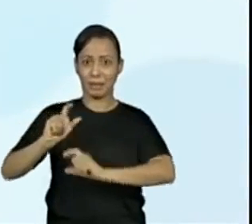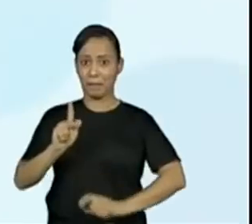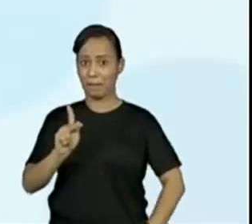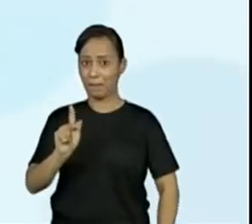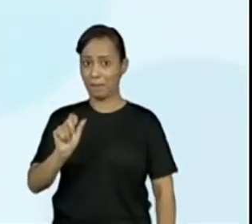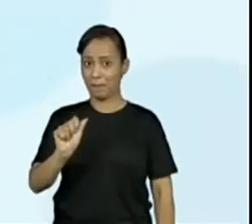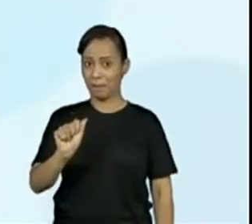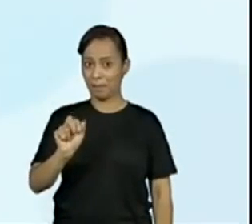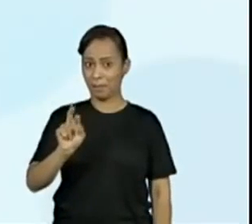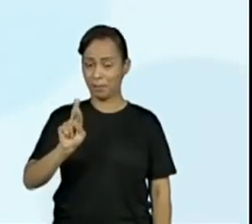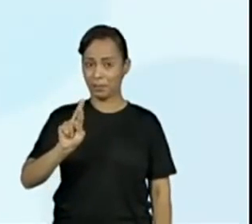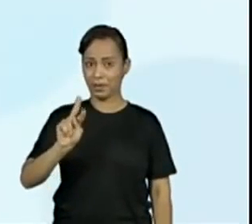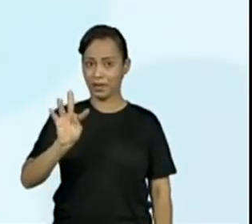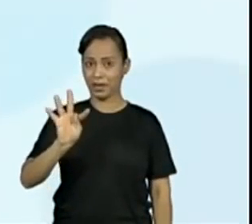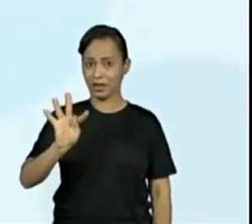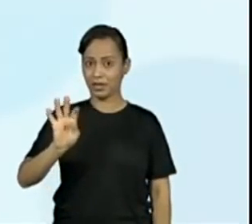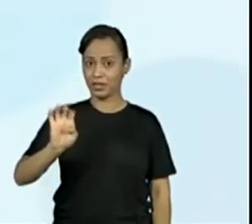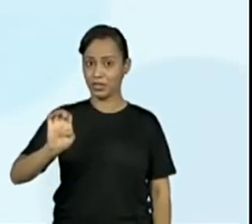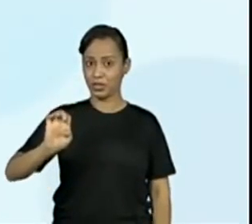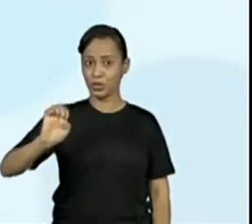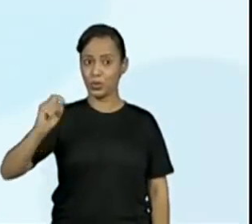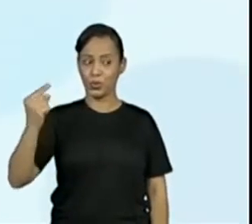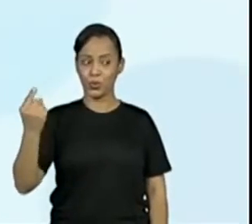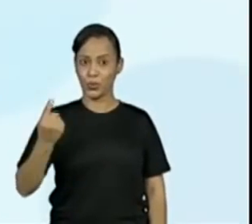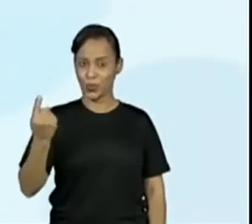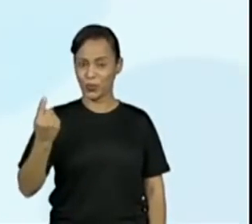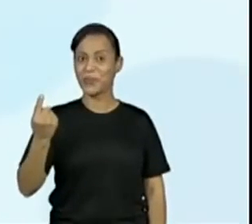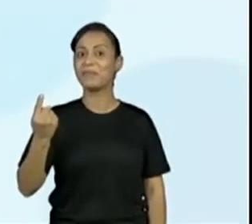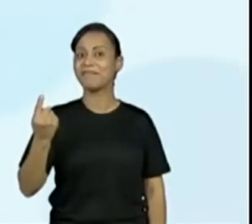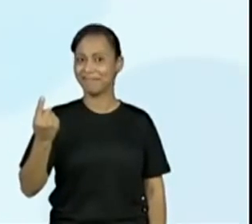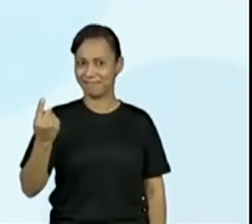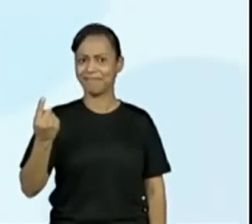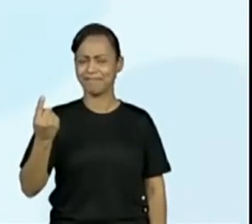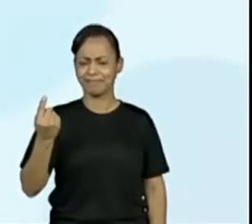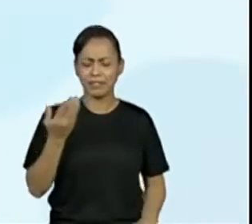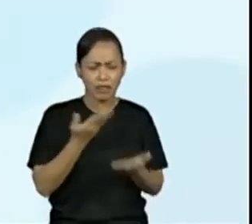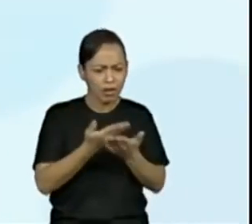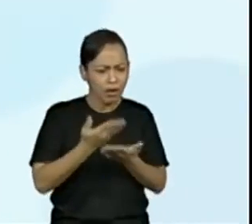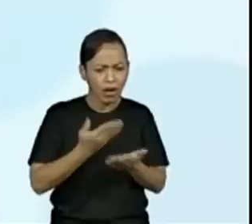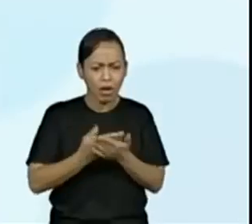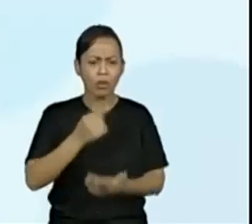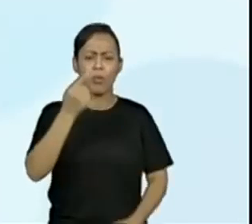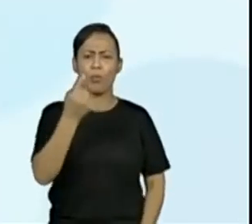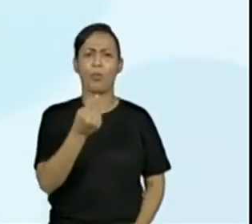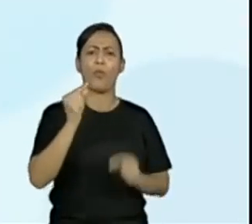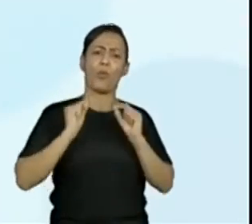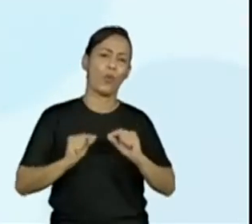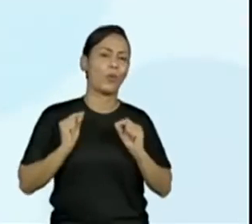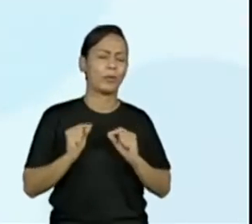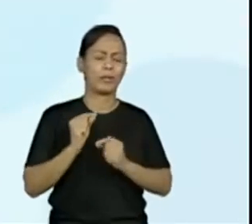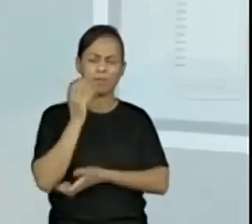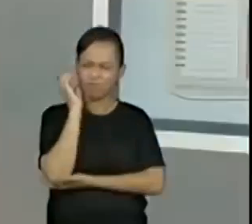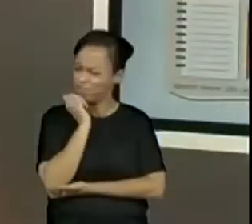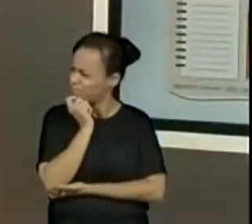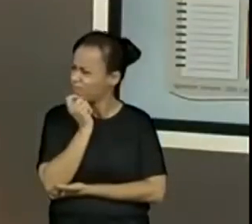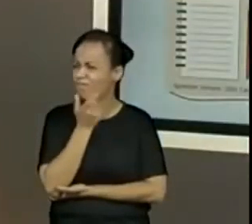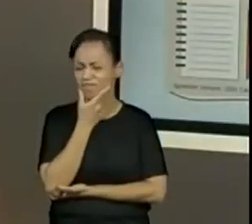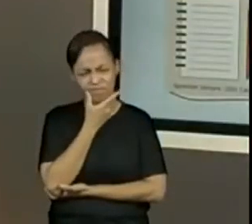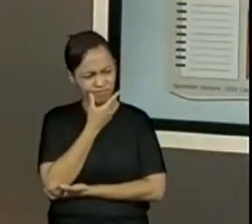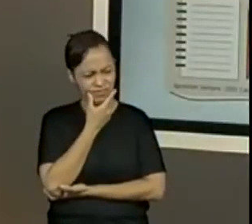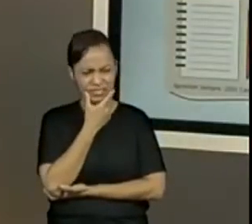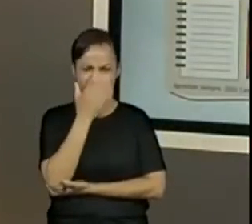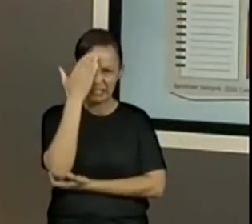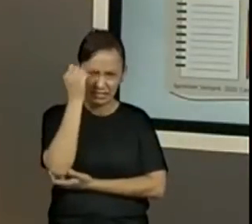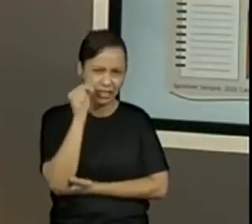Acho que agora a gente descobre o que vem nessas aulas. Sim, com certeza. Quadrinhas, vocês já lembram